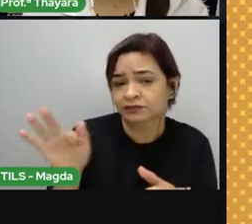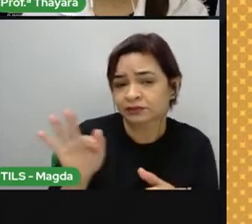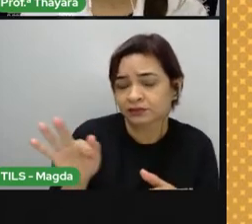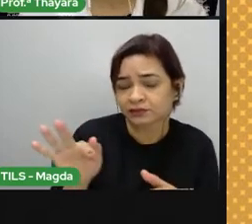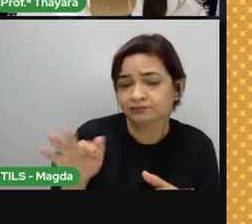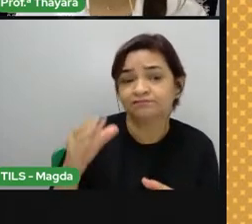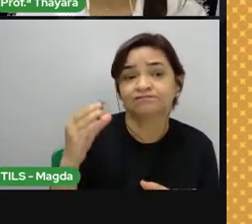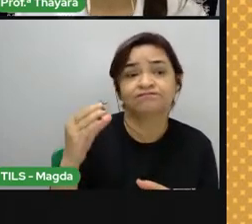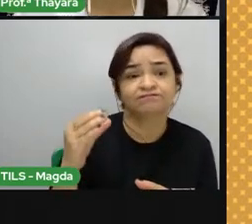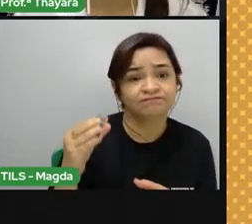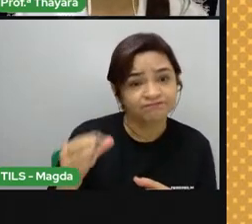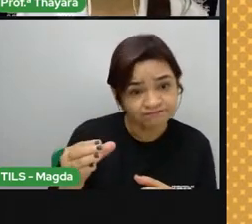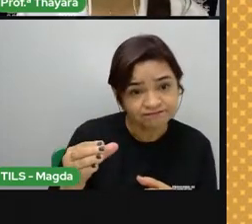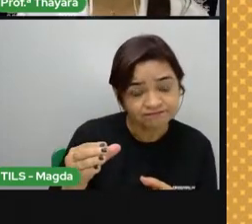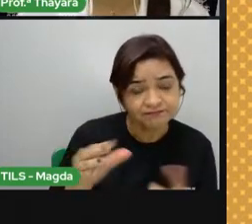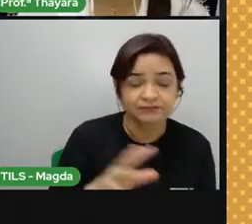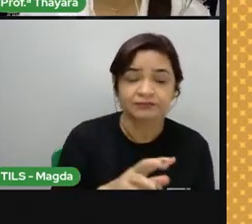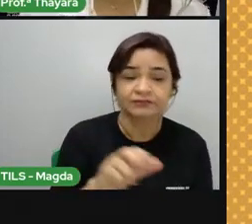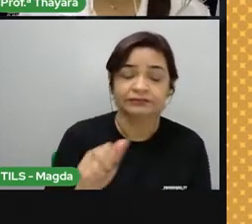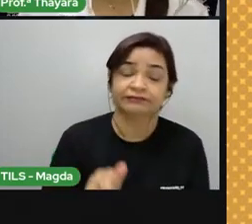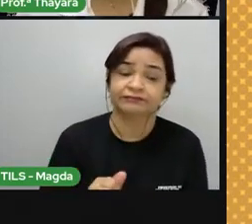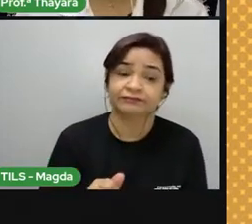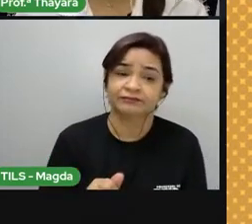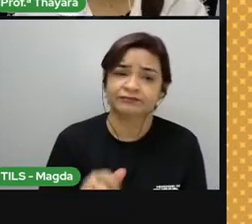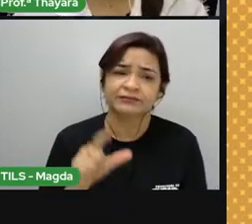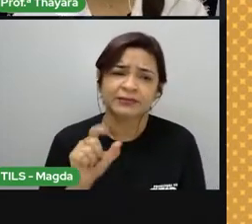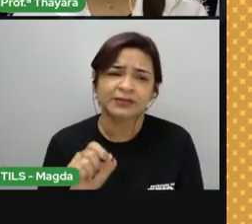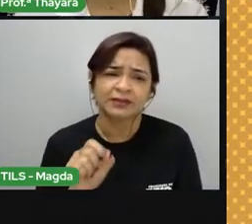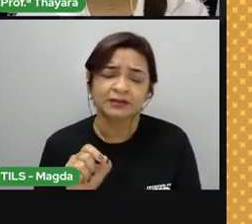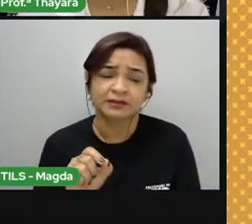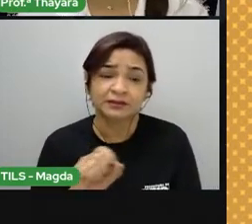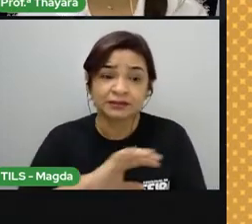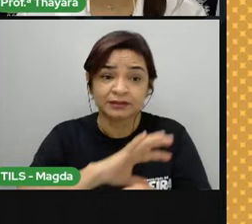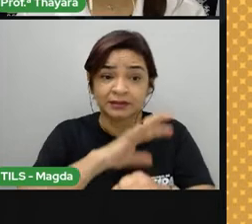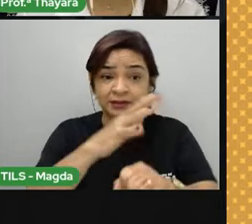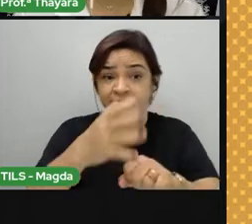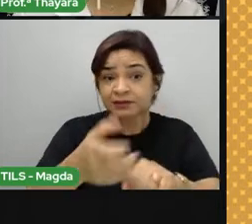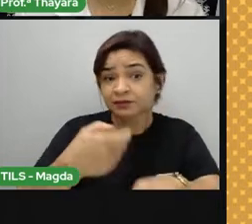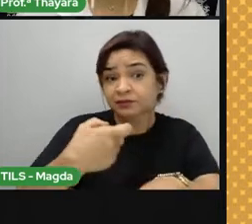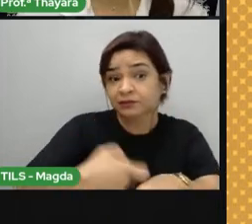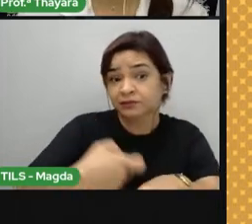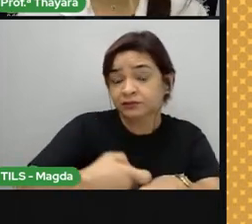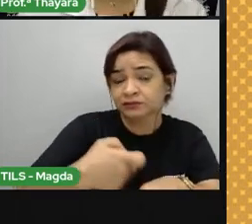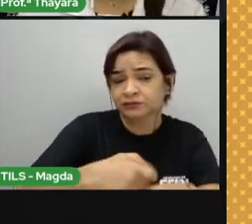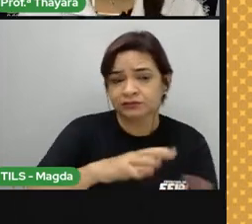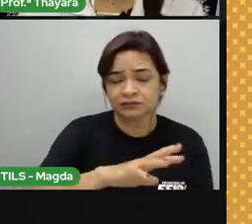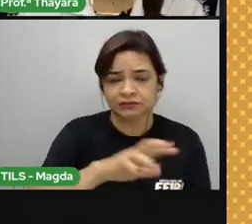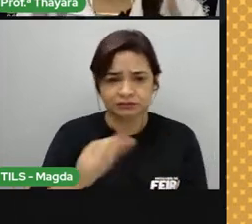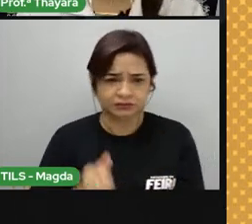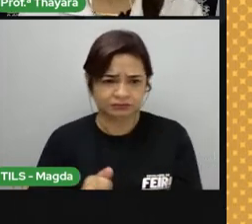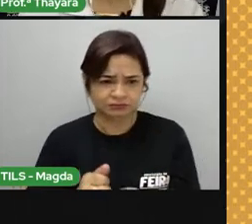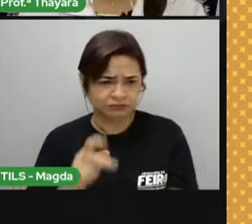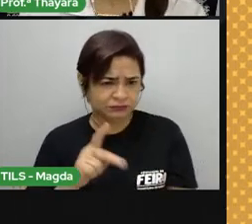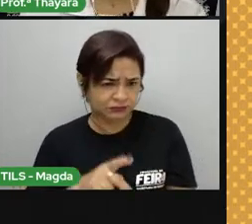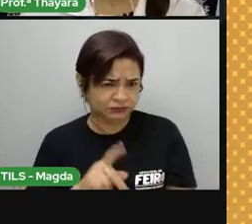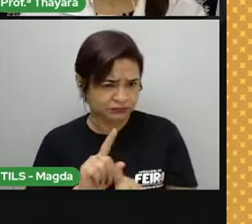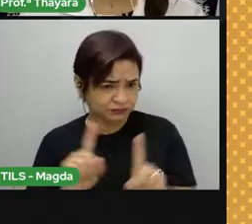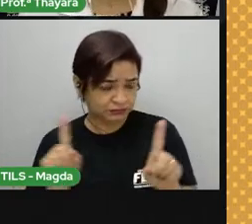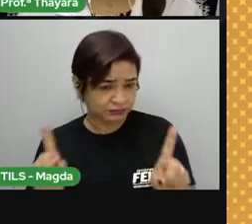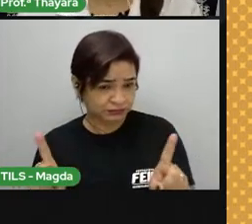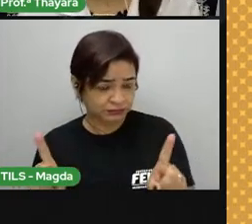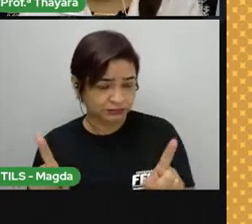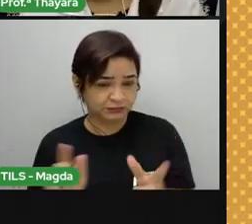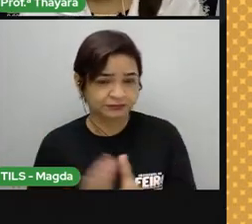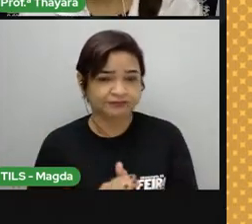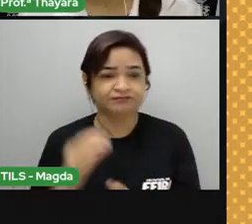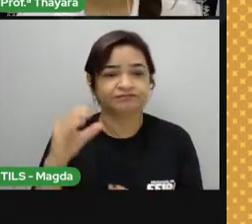litosfera, porque a letra C, essa litosfera é a camada rochosa da terra, não é um tipo de rocha, então por isso que ela é a